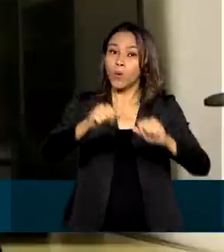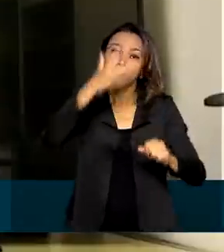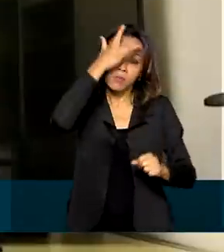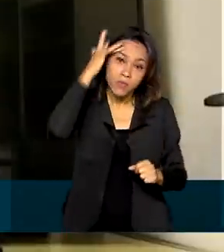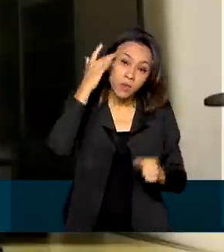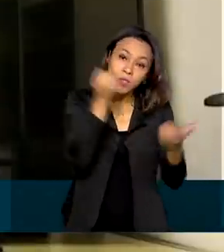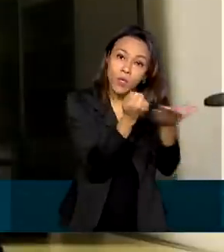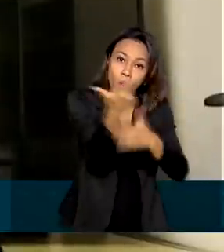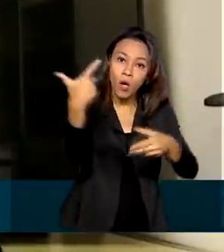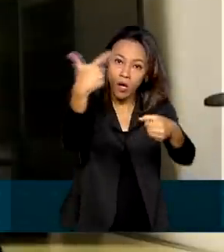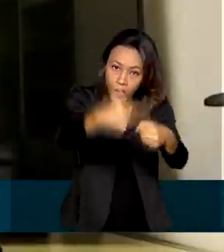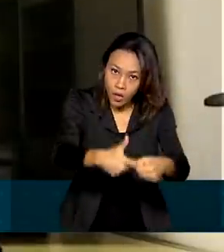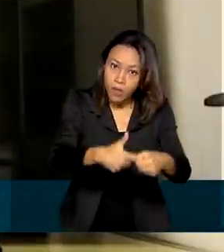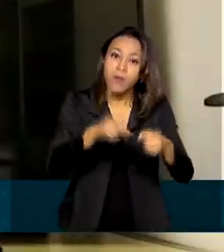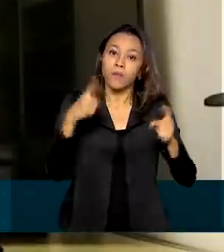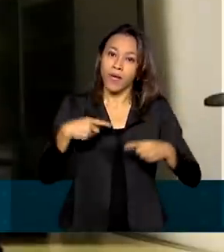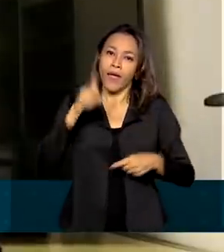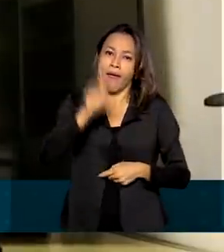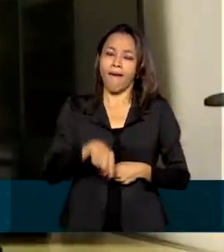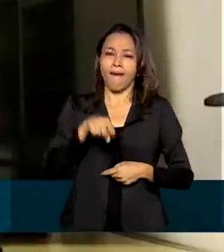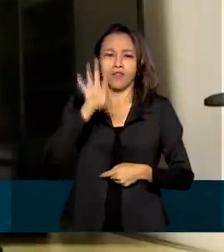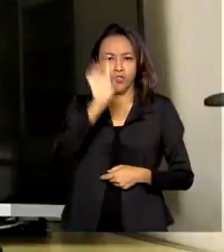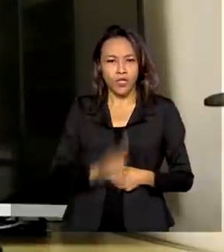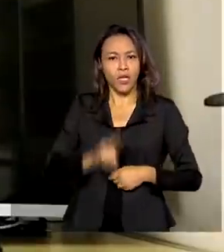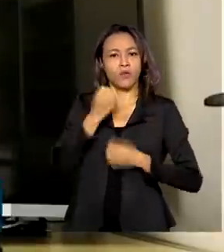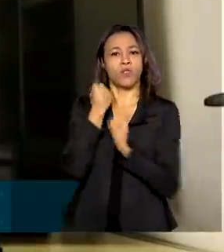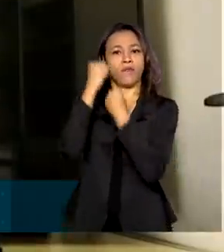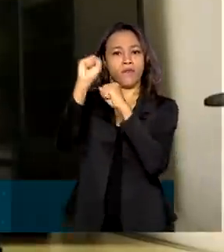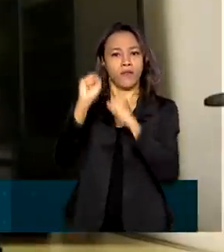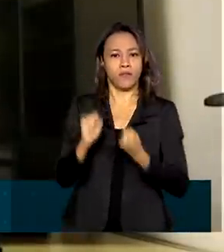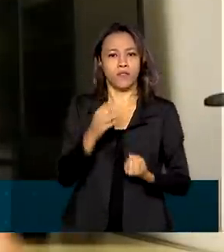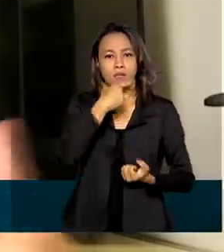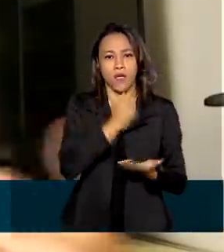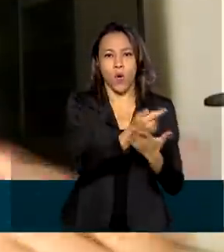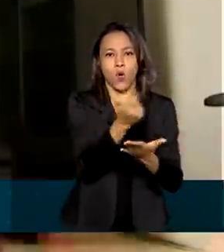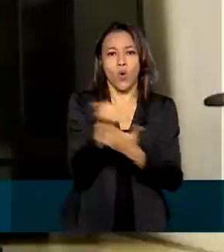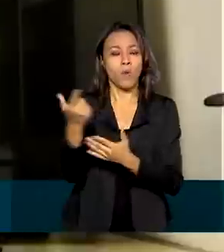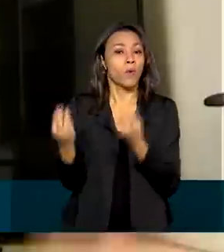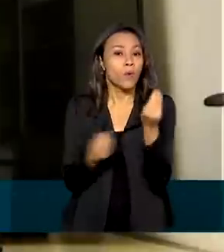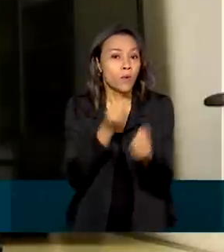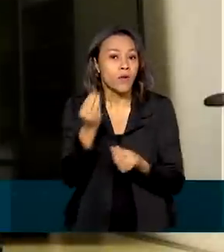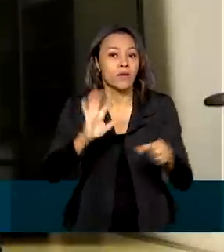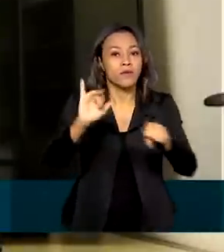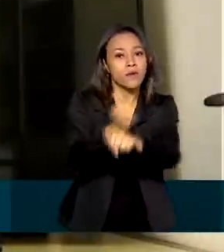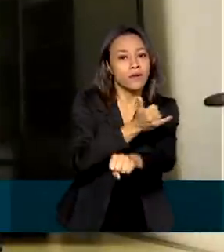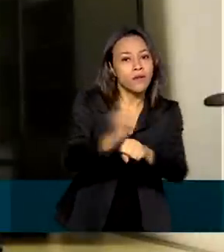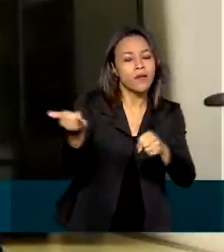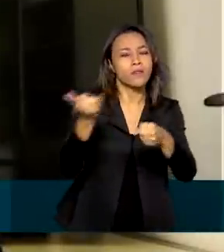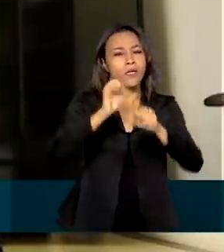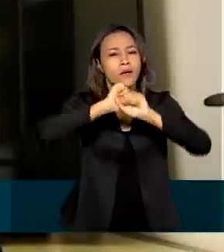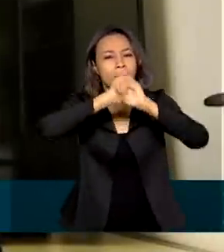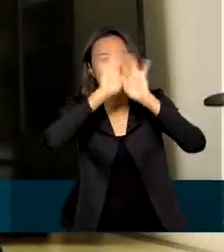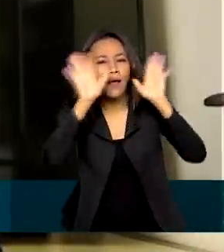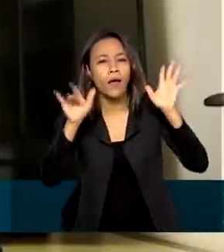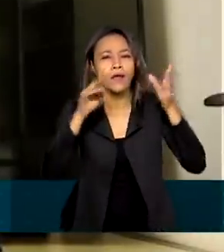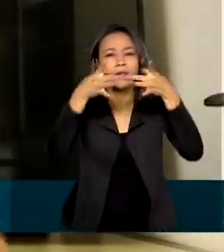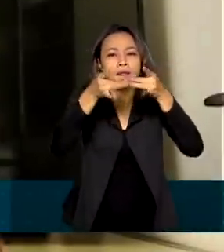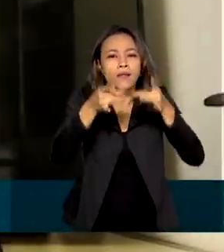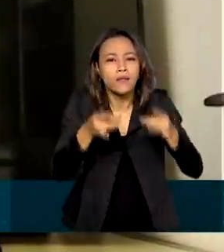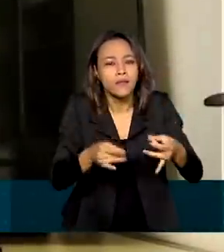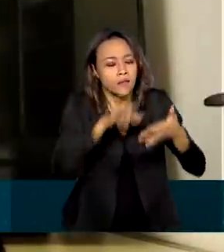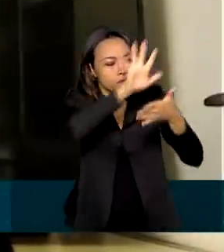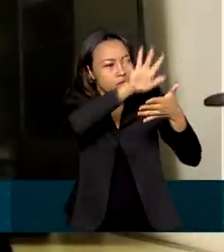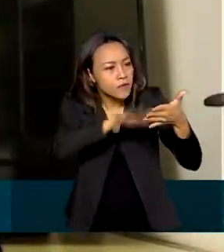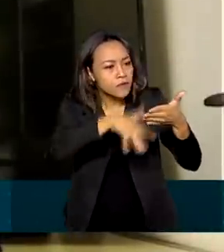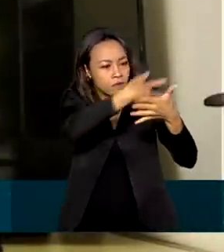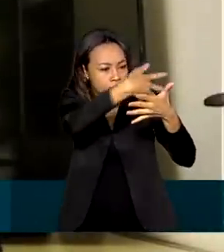é um princípio do Código de Defesa do Consumidor, a oportunidade de ter mecanismos melhores de transparência no que se refere à